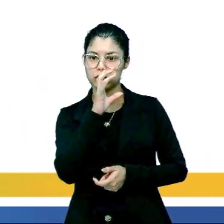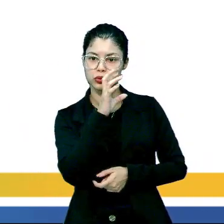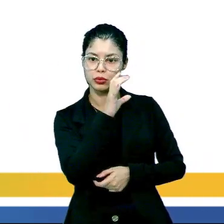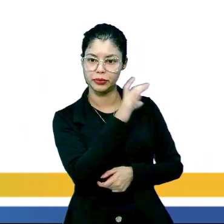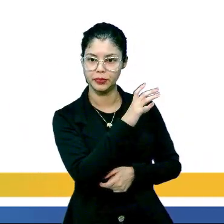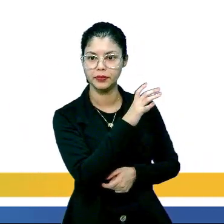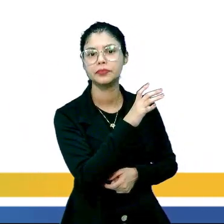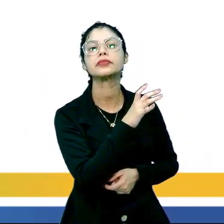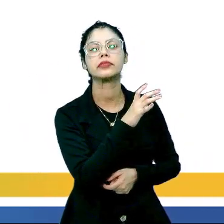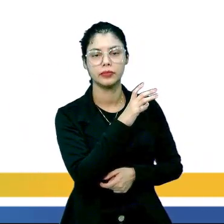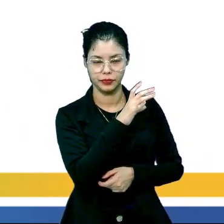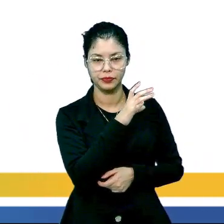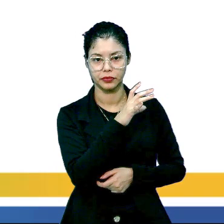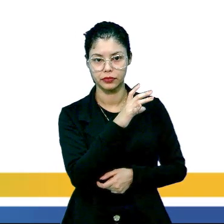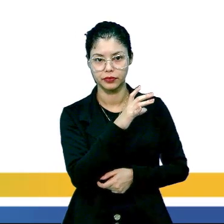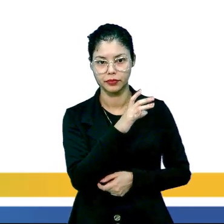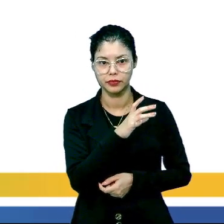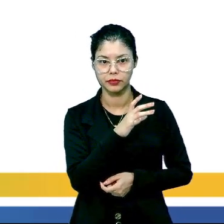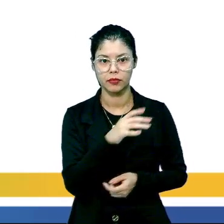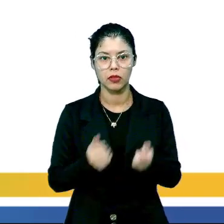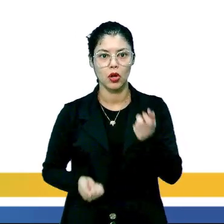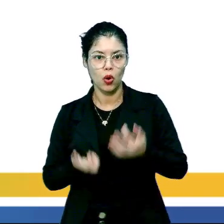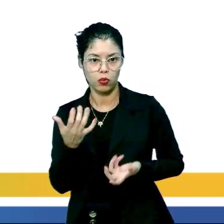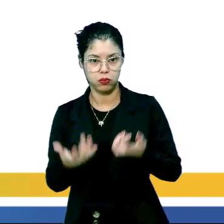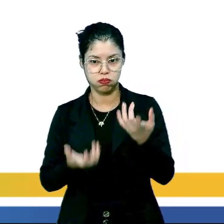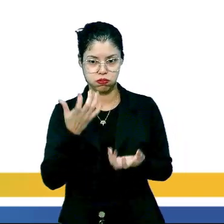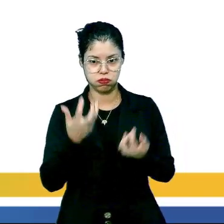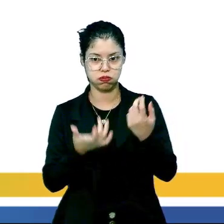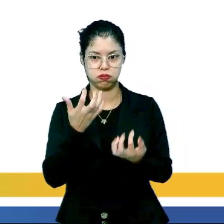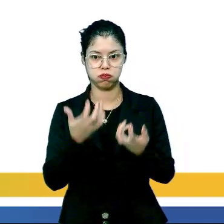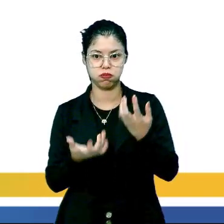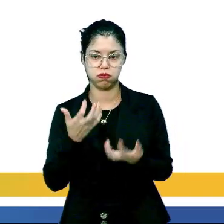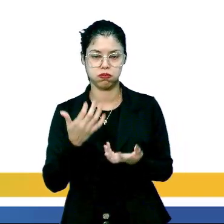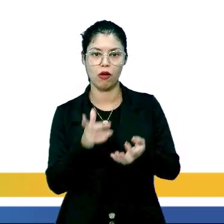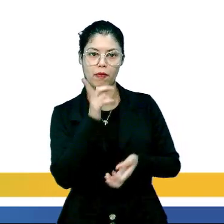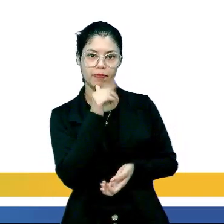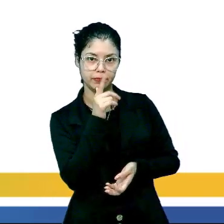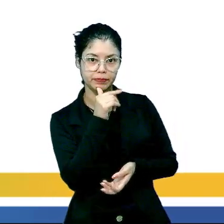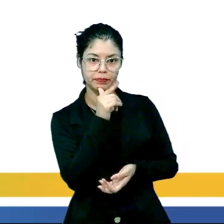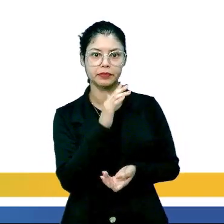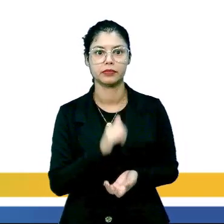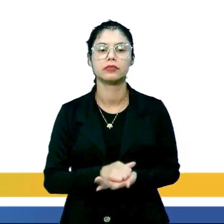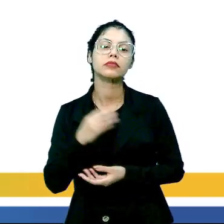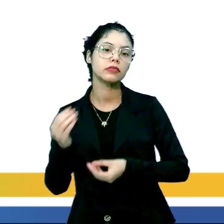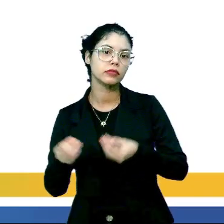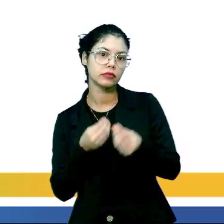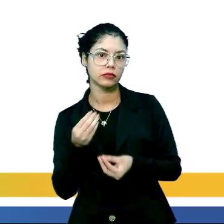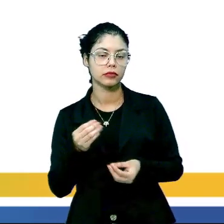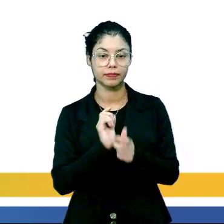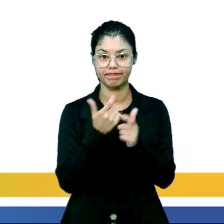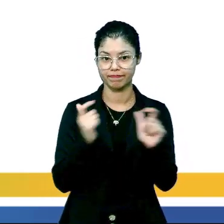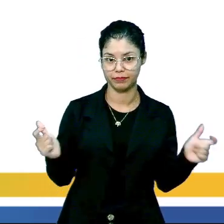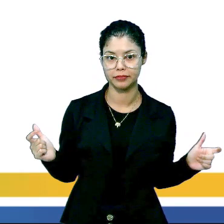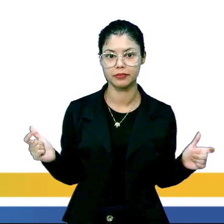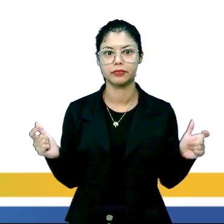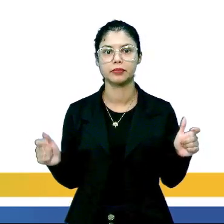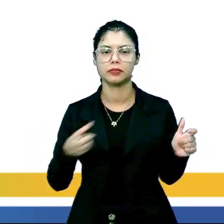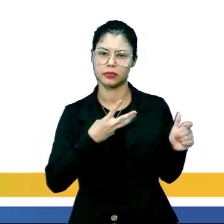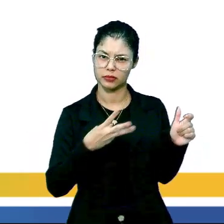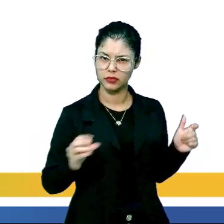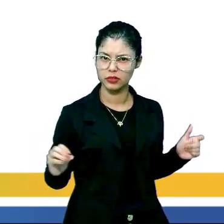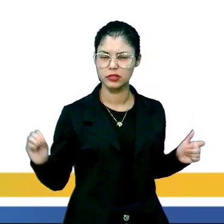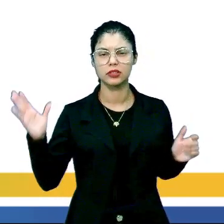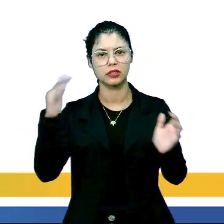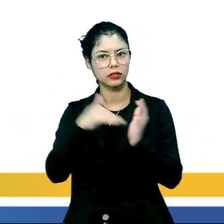calor, ele é canalizado e ele vai aquecer a água. Ao aquecer a água, como é uma quantidade muito grande, cerca de 300